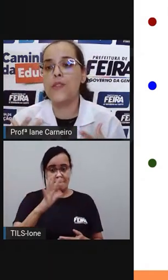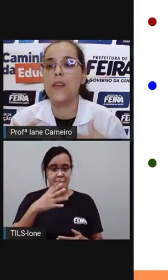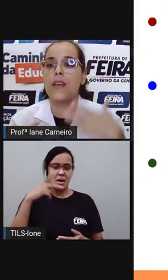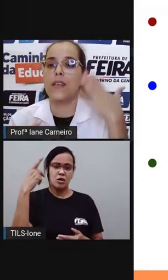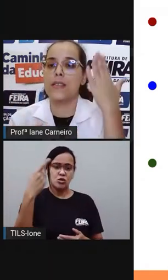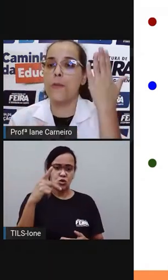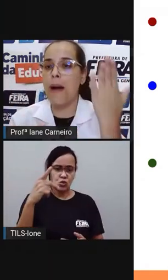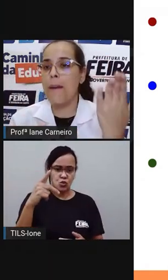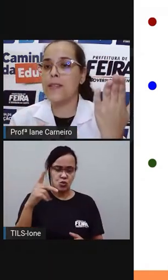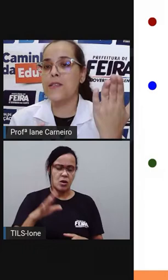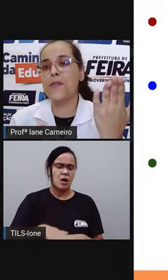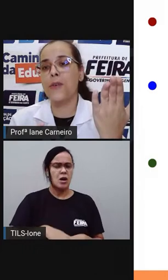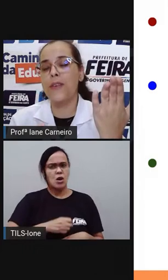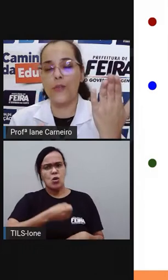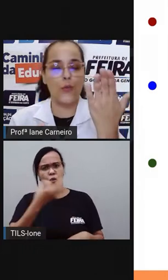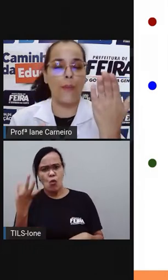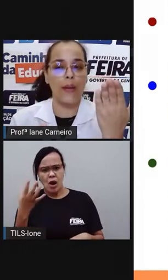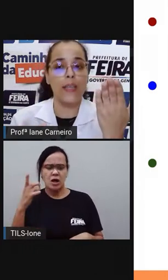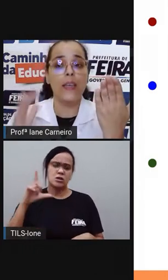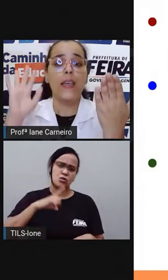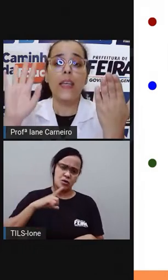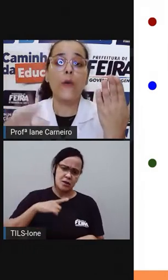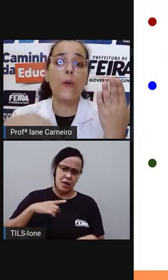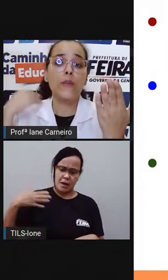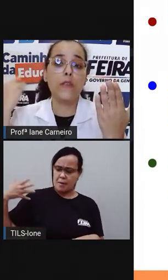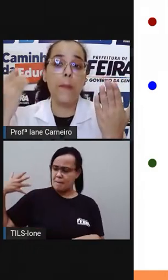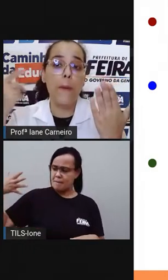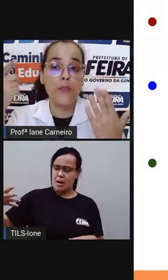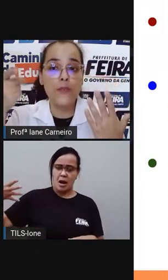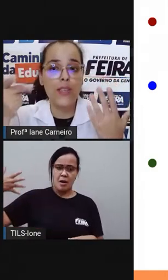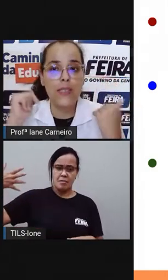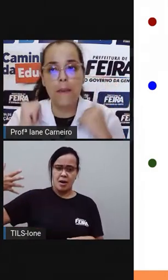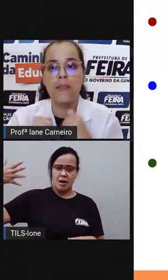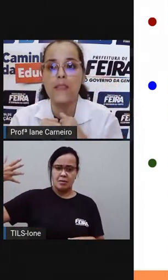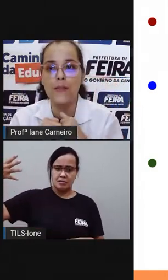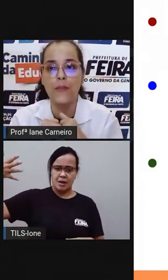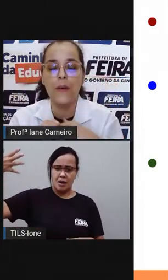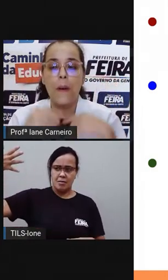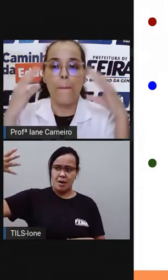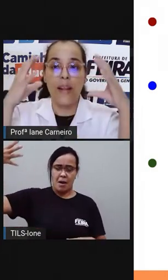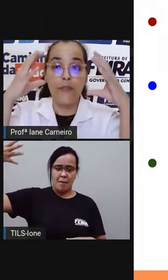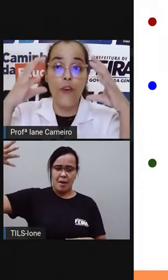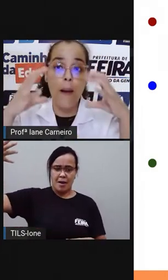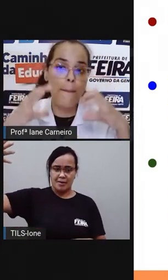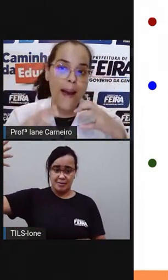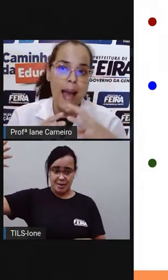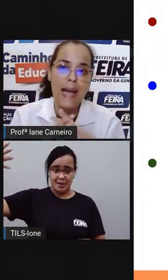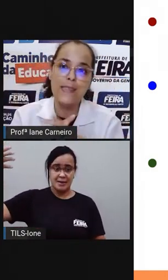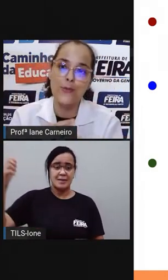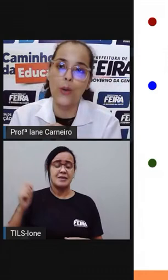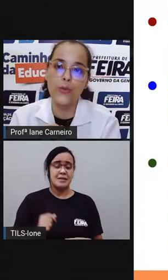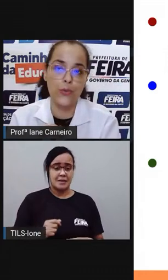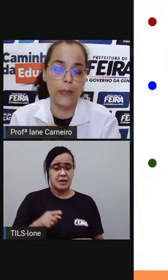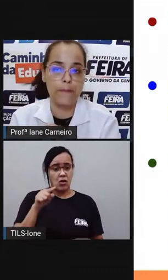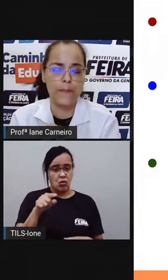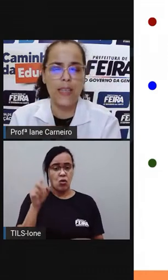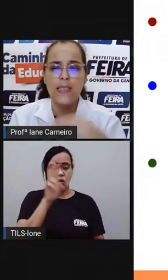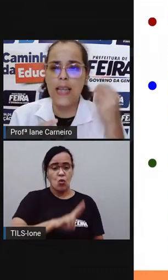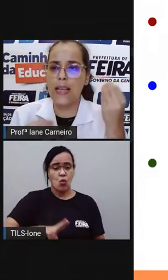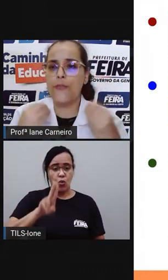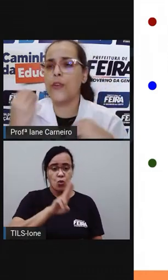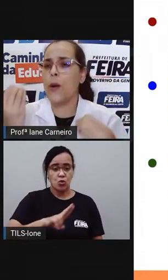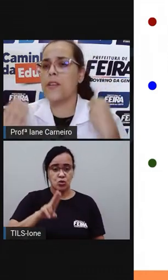palmos seu pai precisou, ou sua mãe, e quantos palmos você precisou para formar a sua altura?